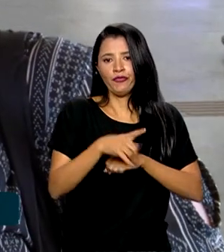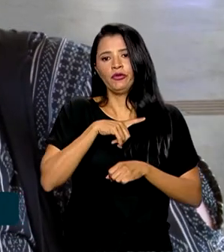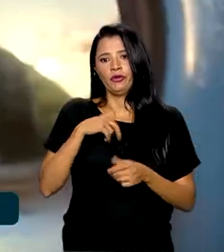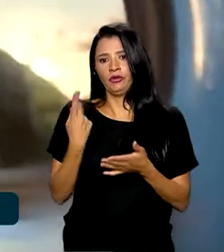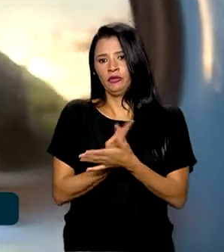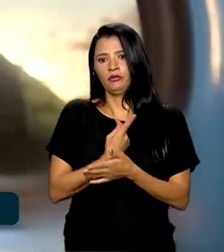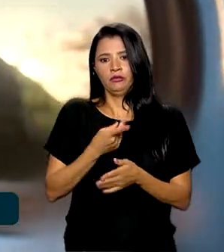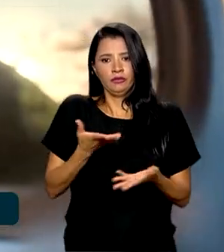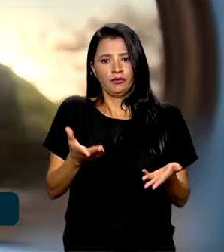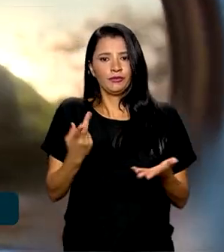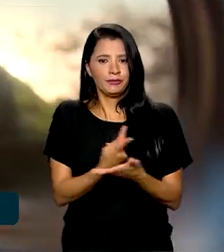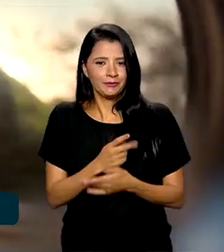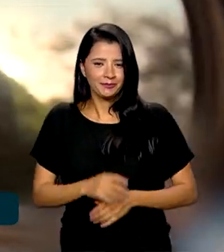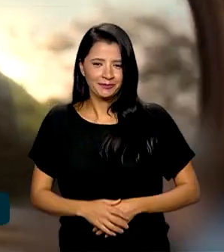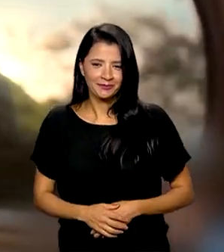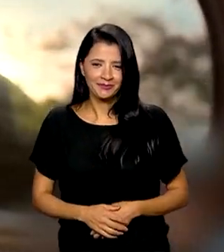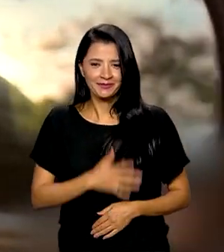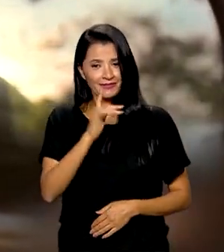essa pandemia.